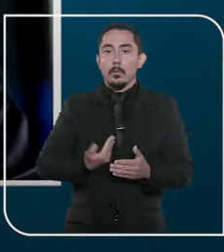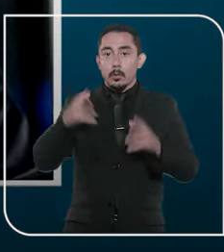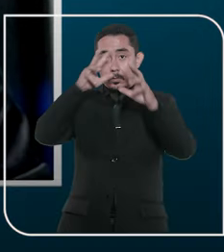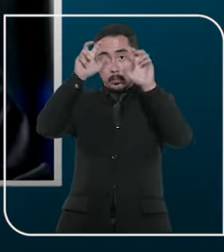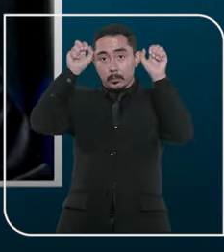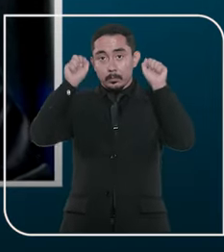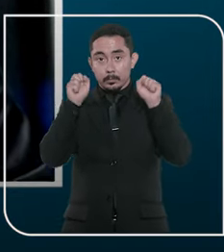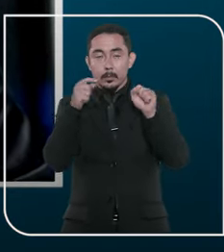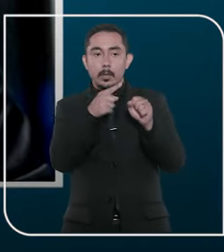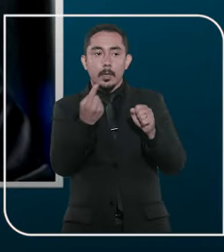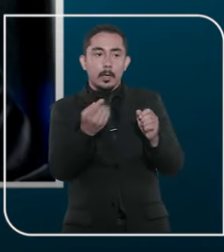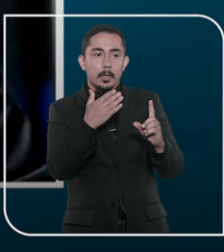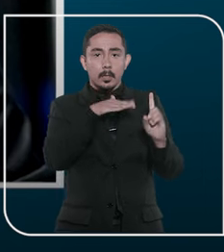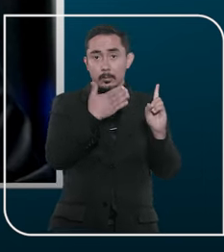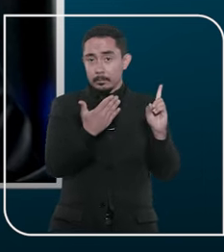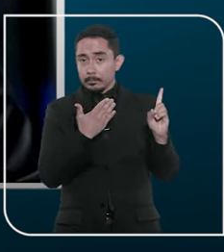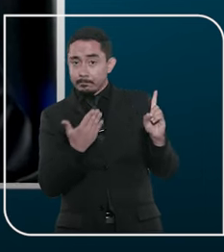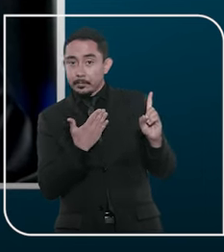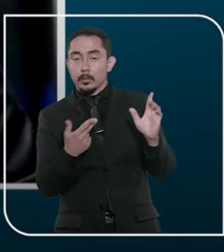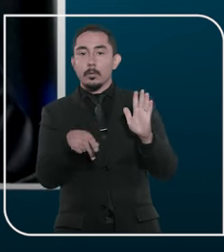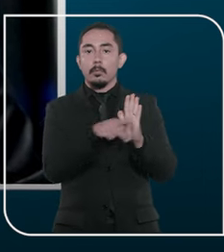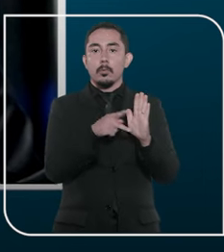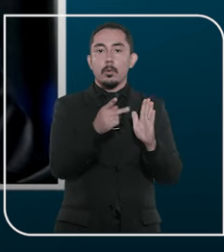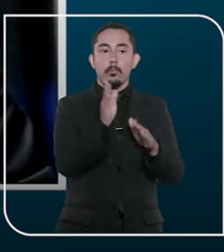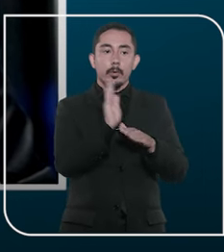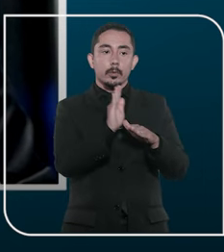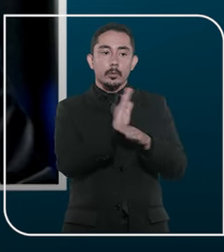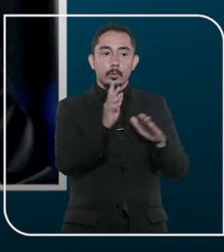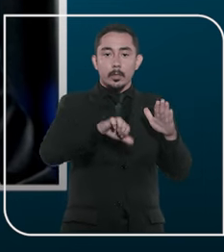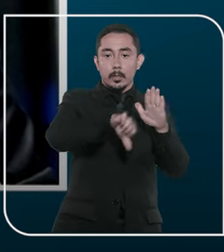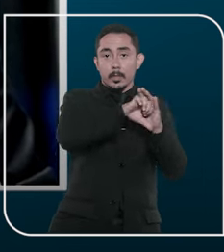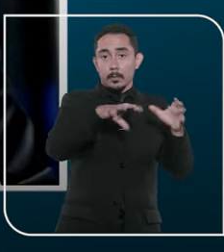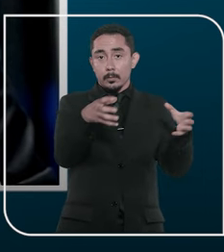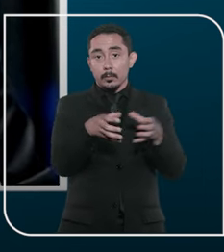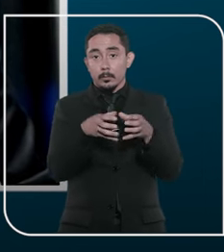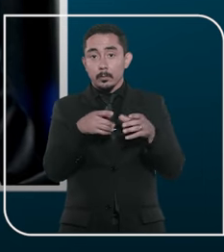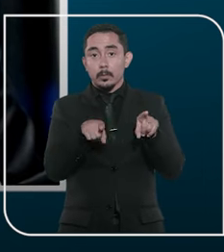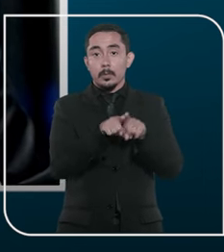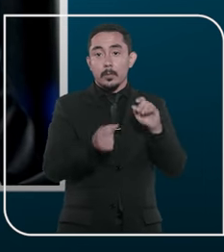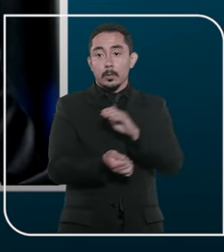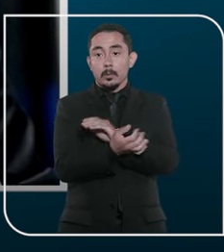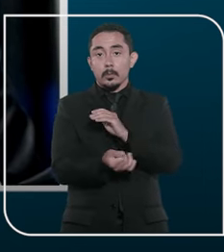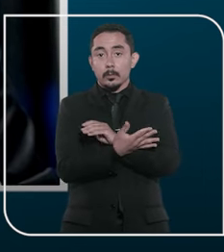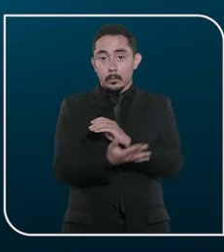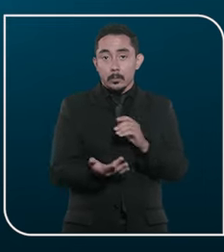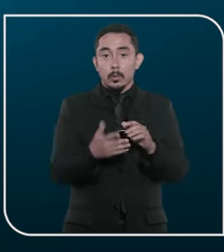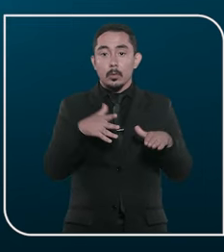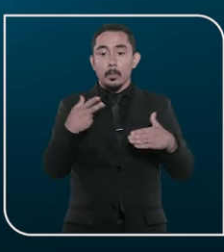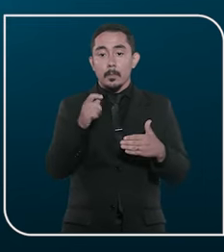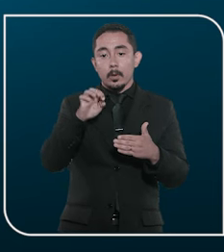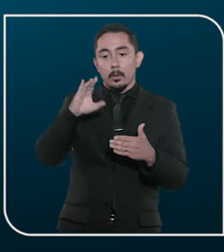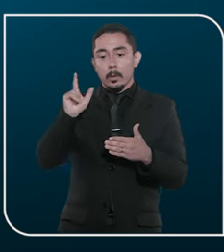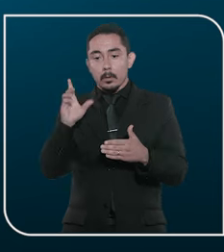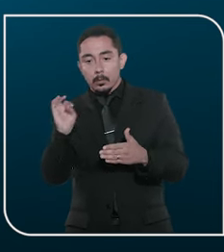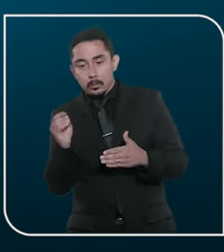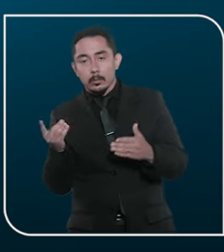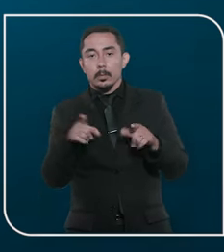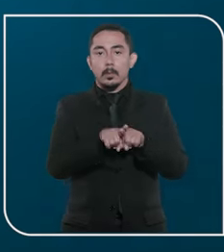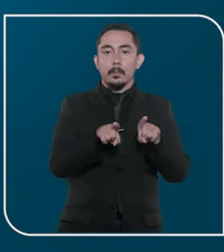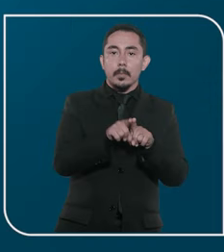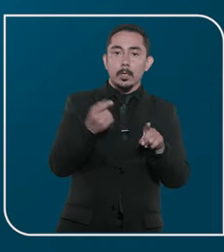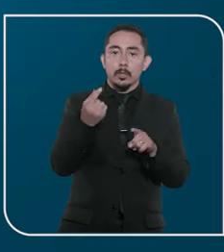Cameli, governador do Acre, é suspeito pelos crimes de participação em organização criminosa, corrupção passiva,